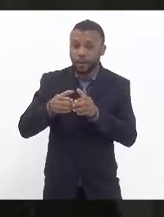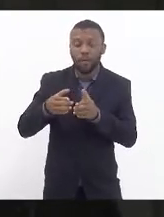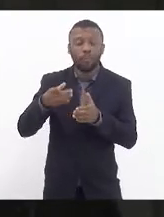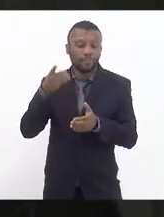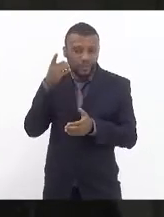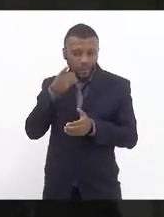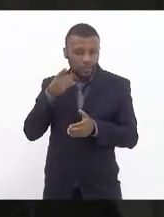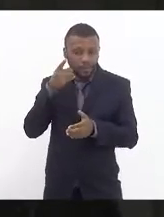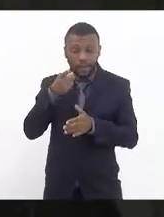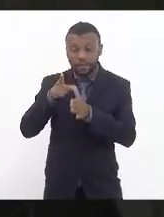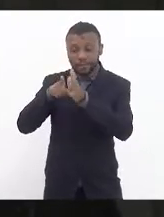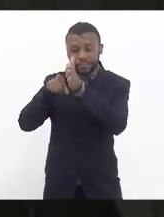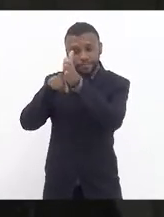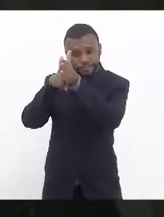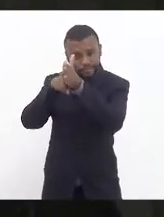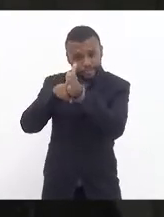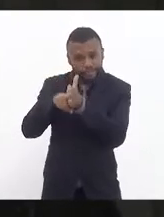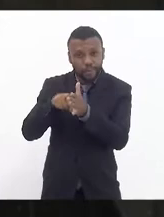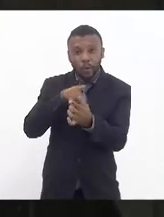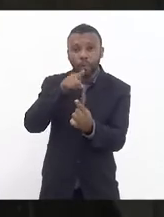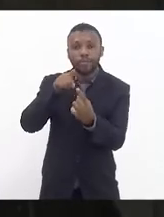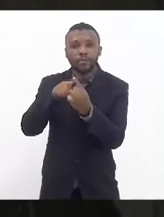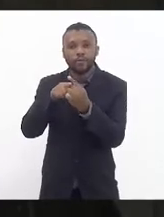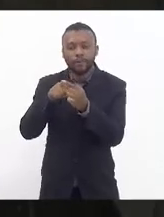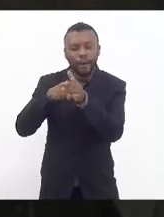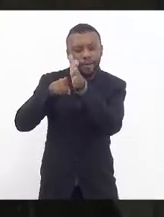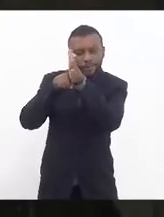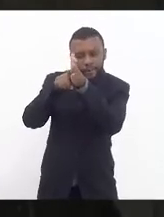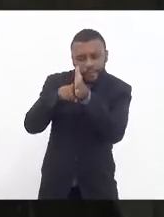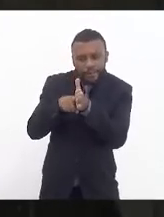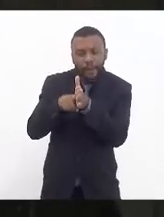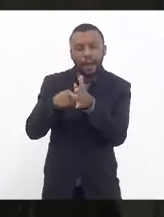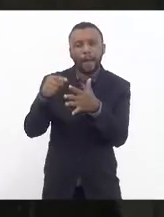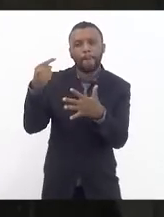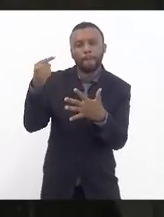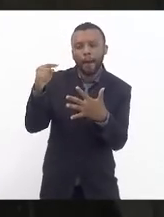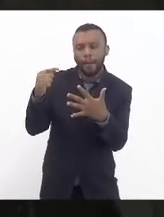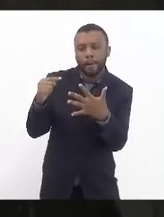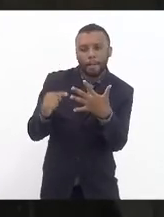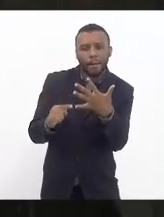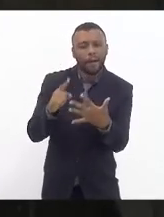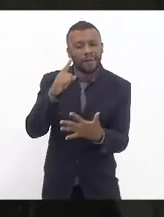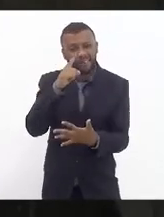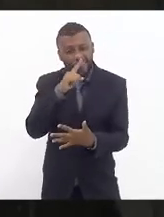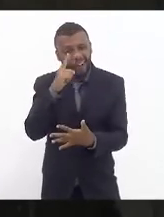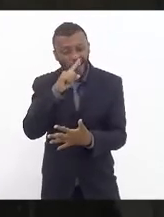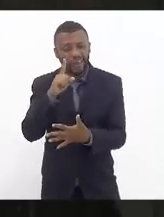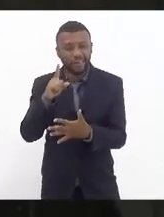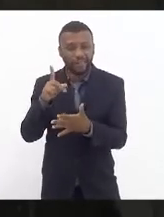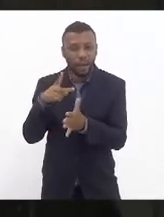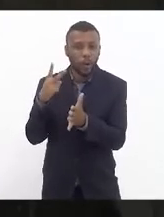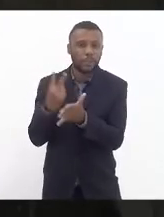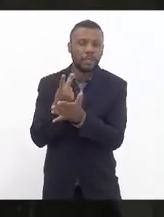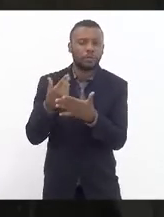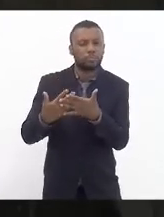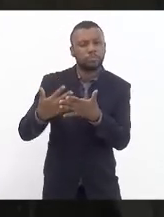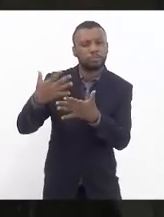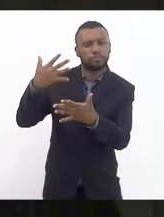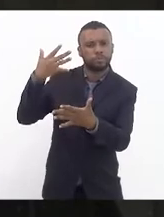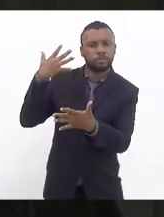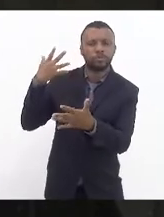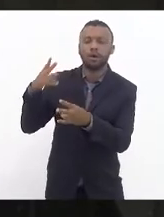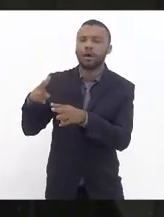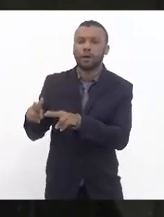foi instalada para averiguar todas as irregularidades que vêm acontecendo já há bastante tempo em